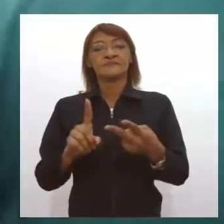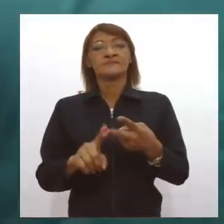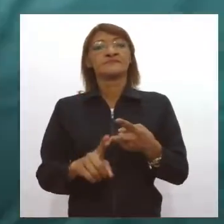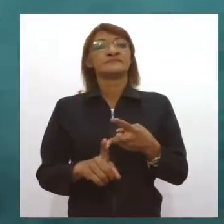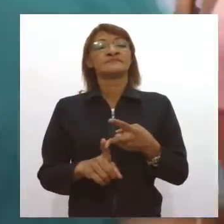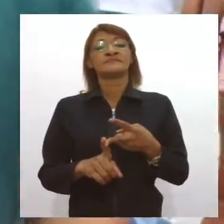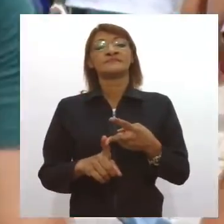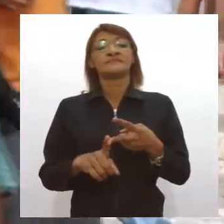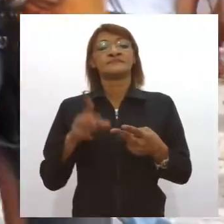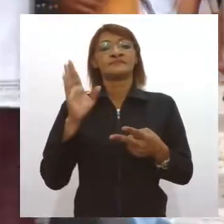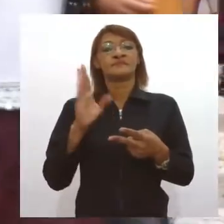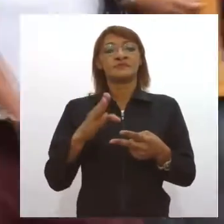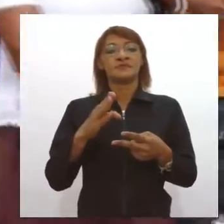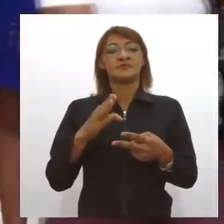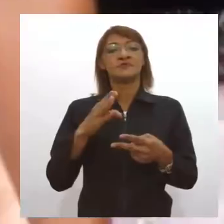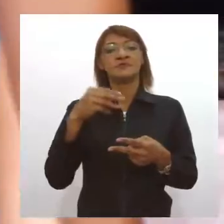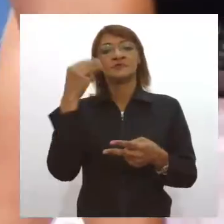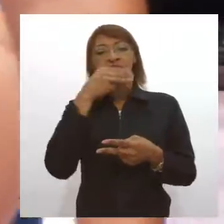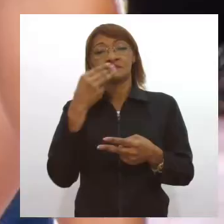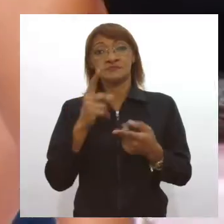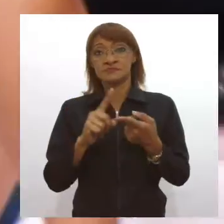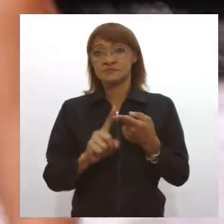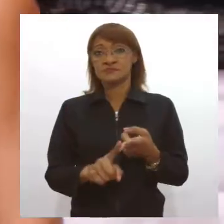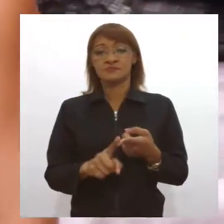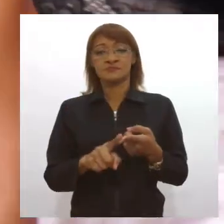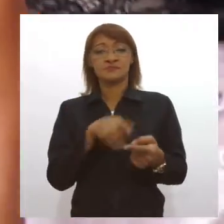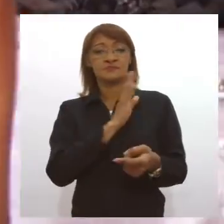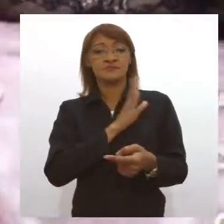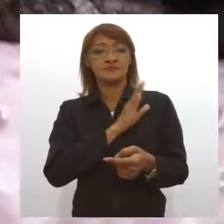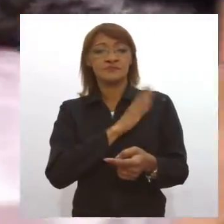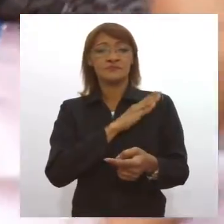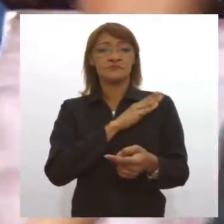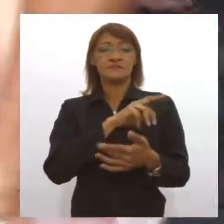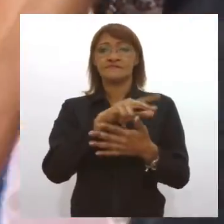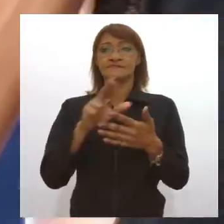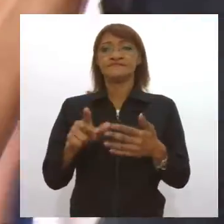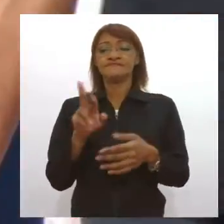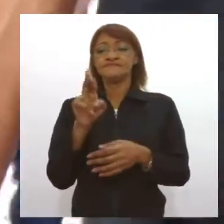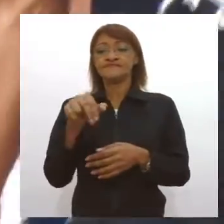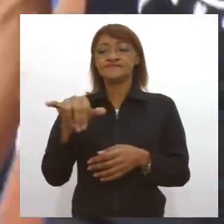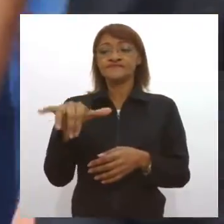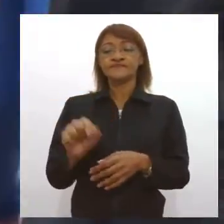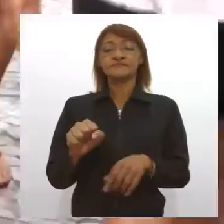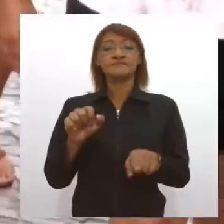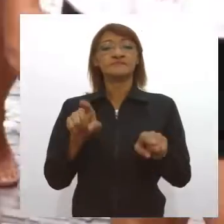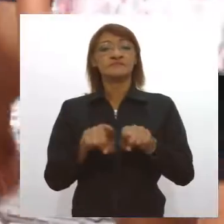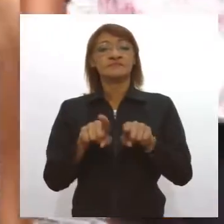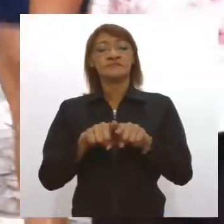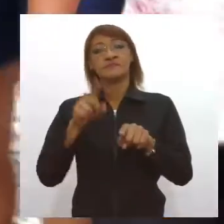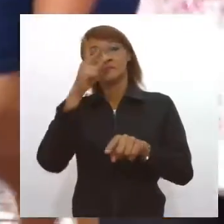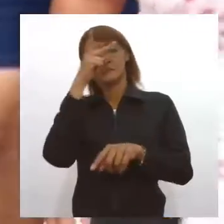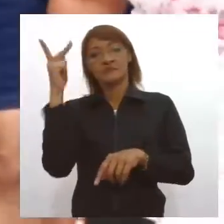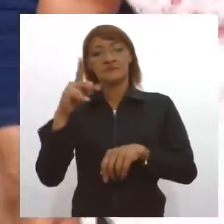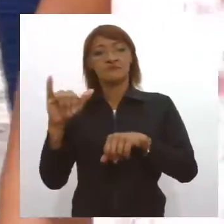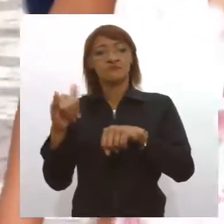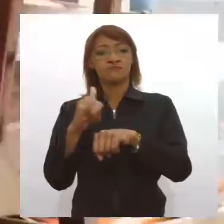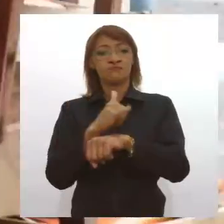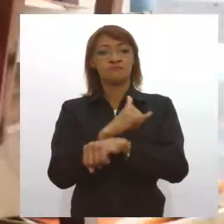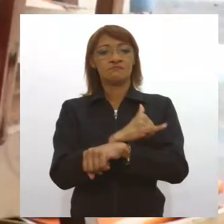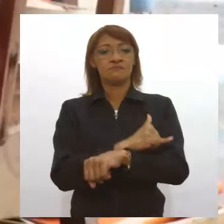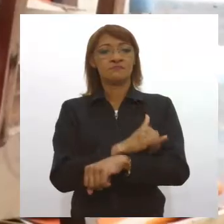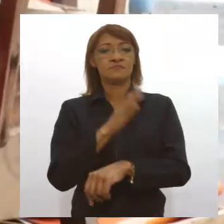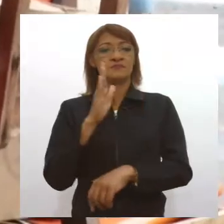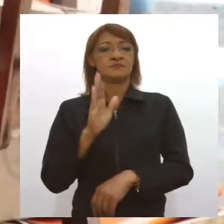respiratórios e renais graves, o Ministério da Saúde listou as pessoas obesas com massa corporal,